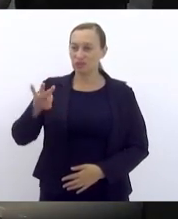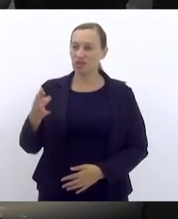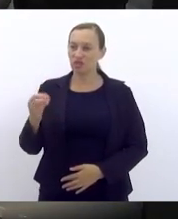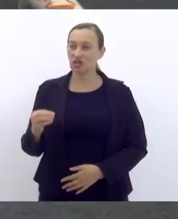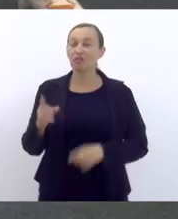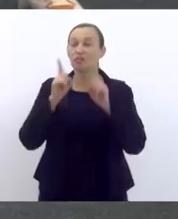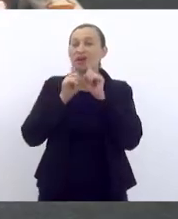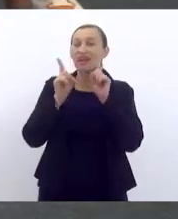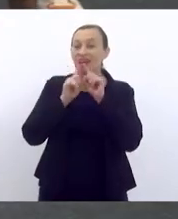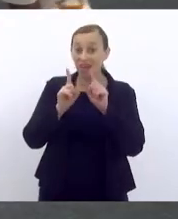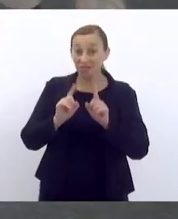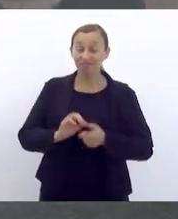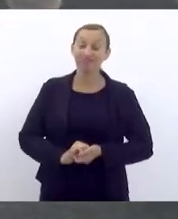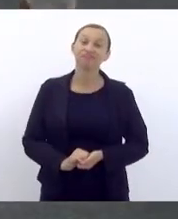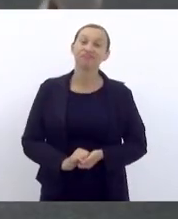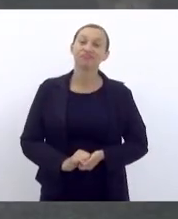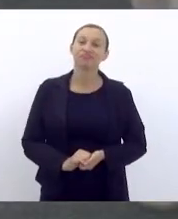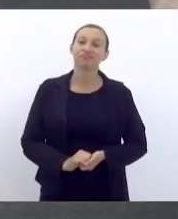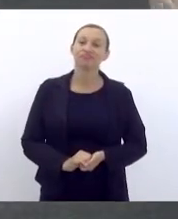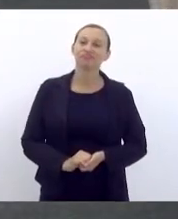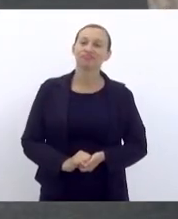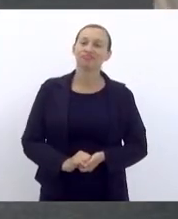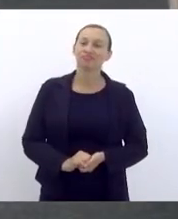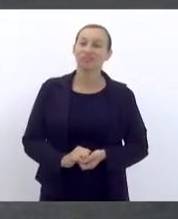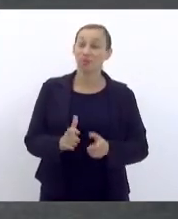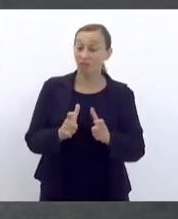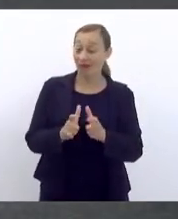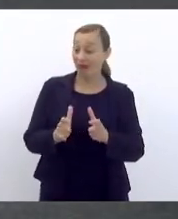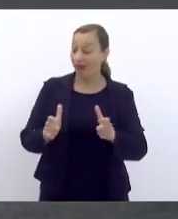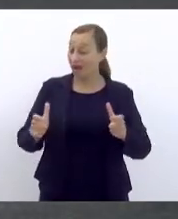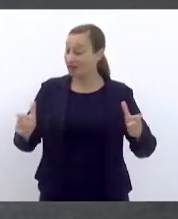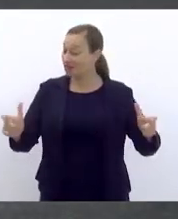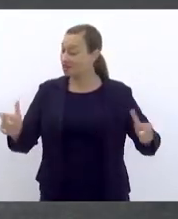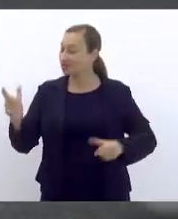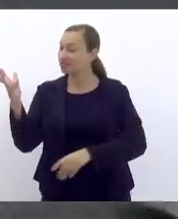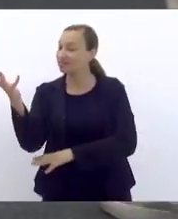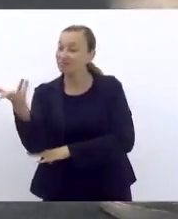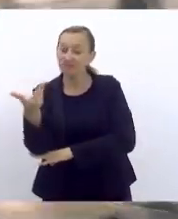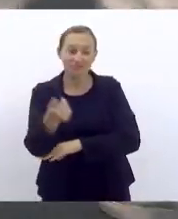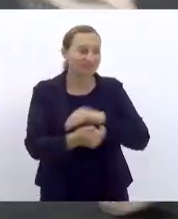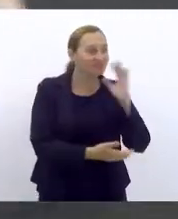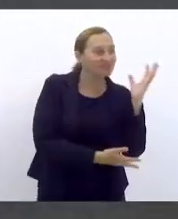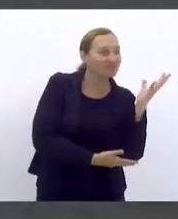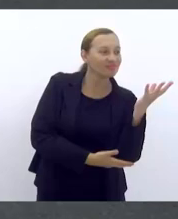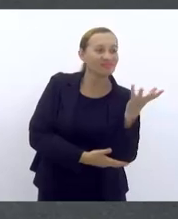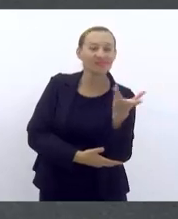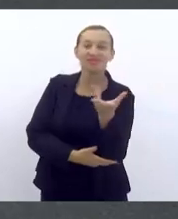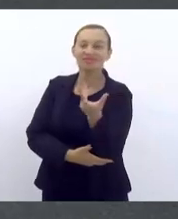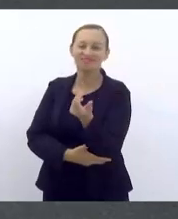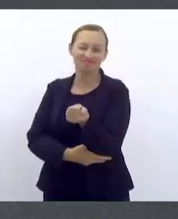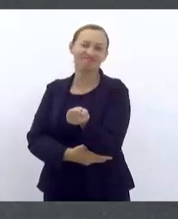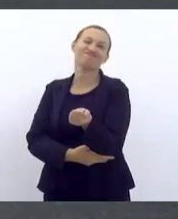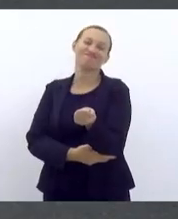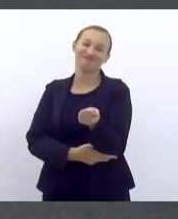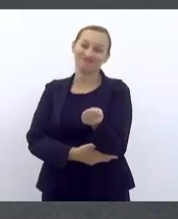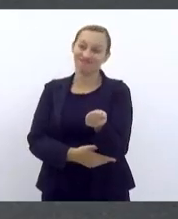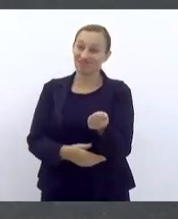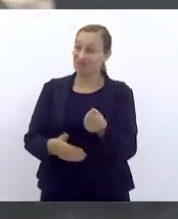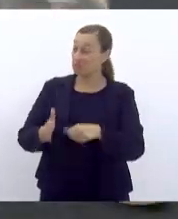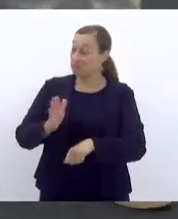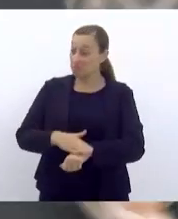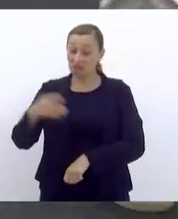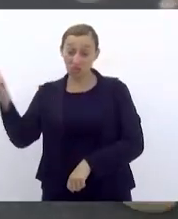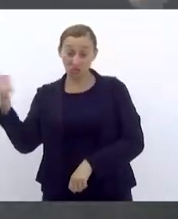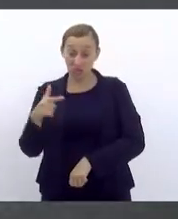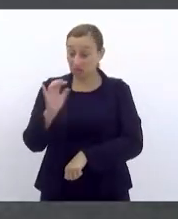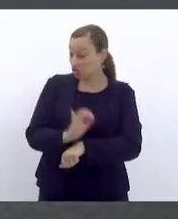Maricá tem uma vasta área de proteção ambiental, uma das maiores do estado do Rio de Janeiro